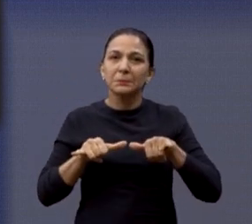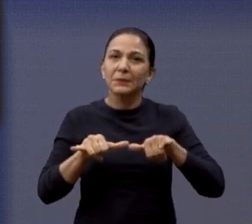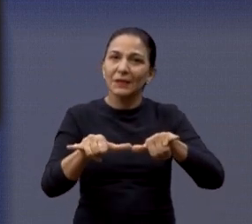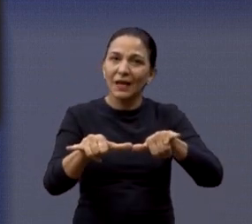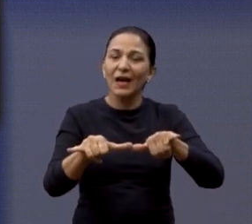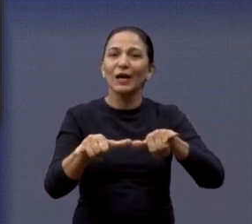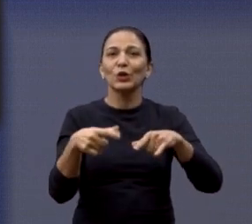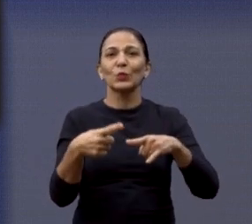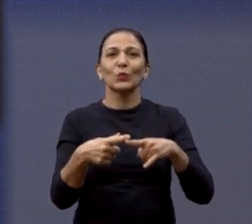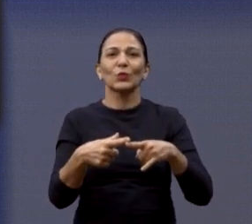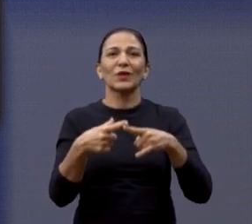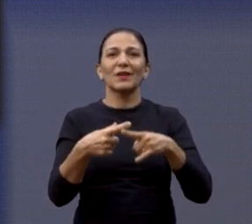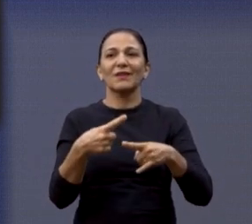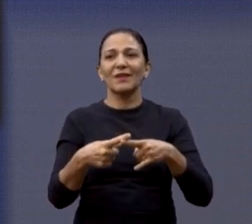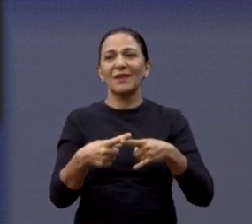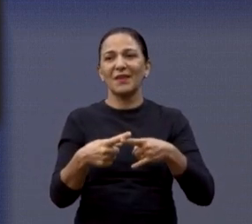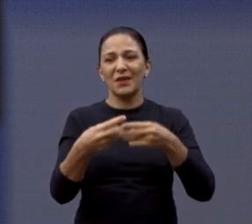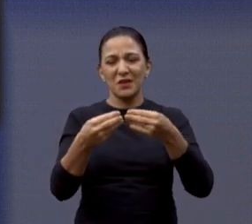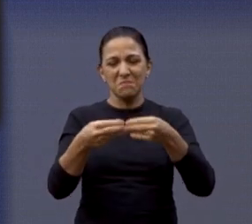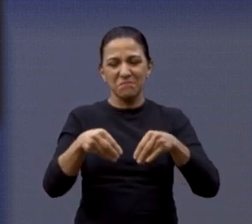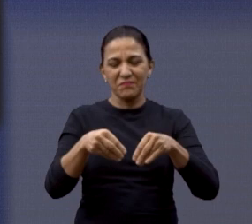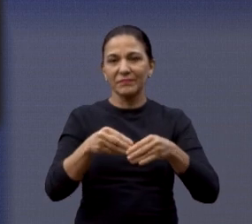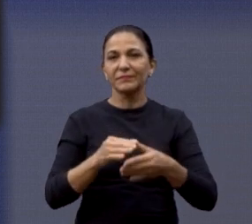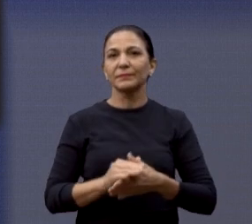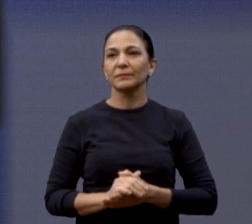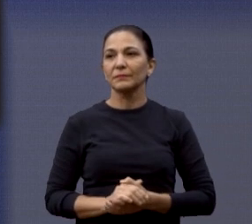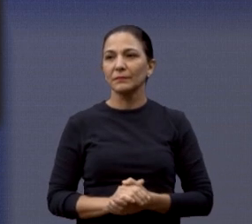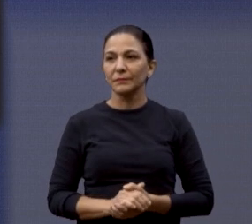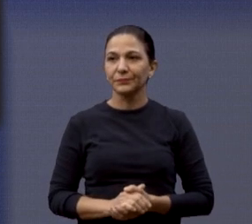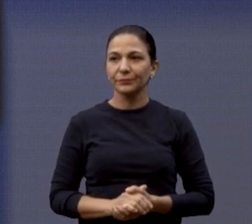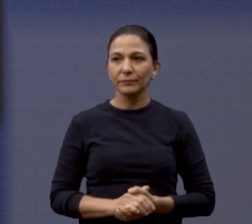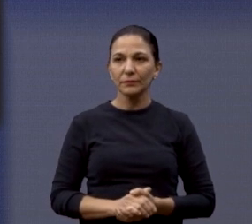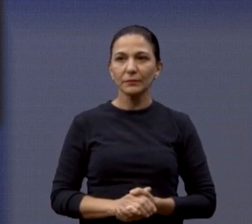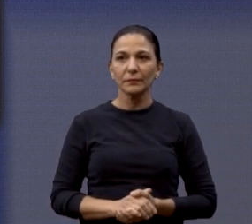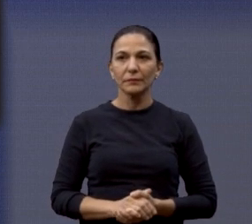Padre Manuel da Nóbrega. O próximo slide aí.